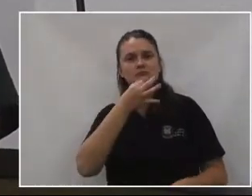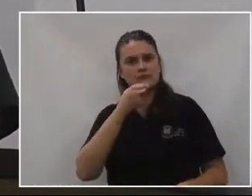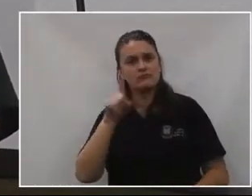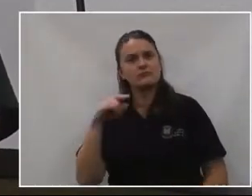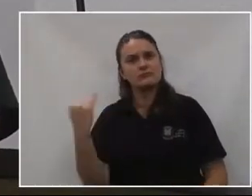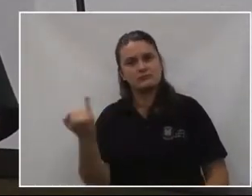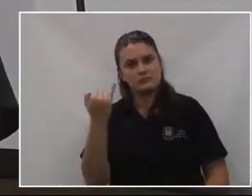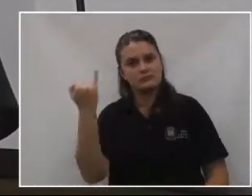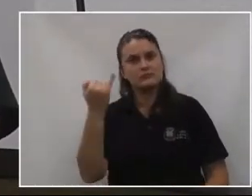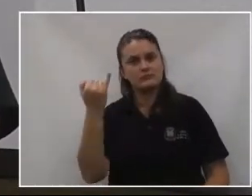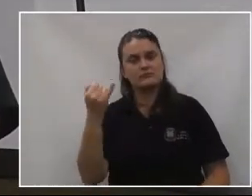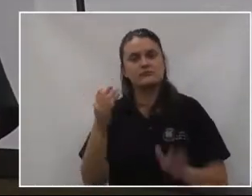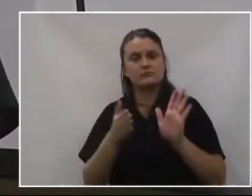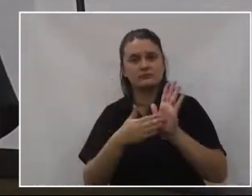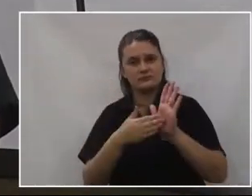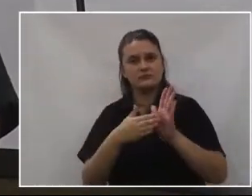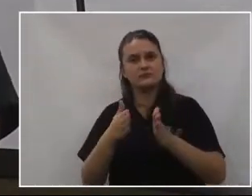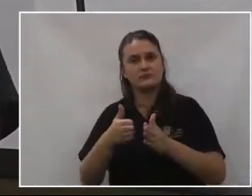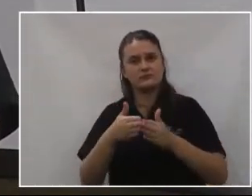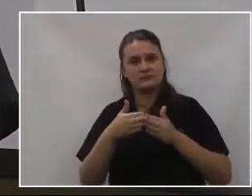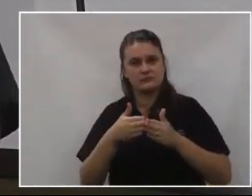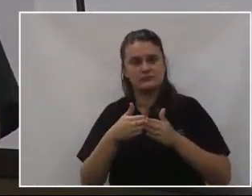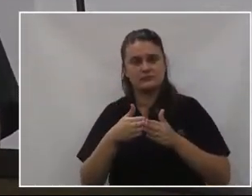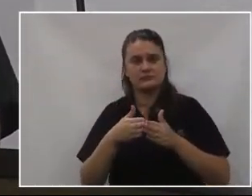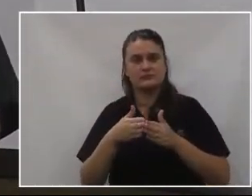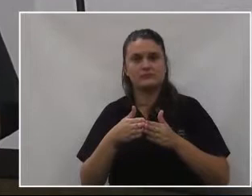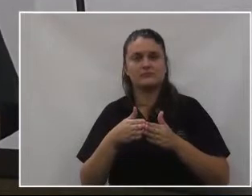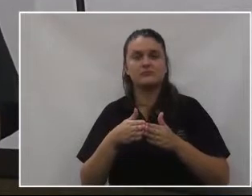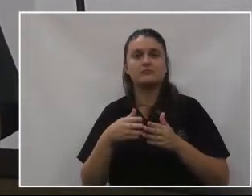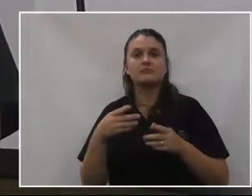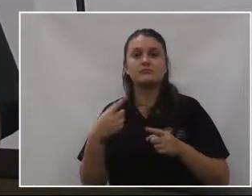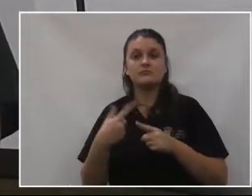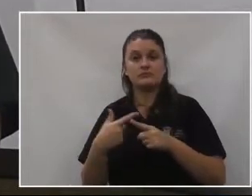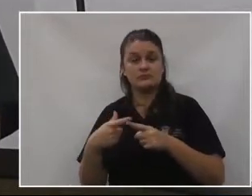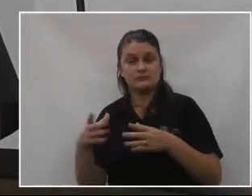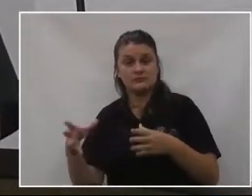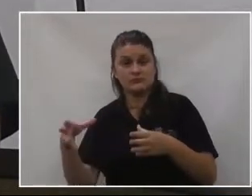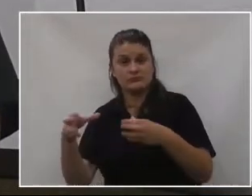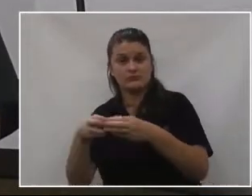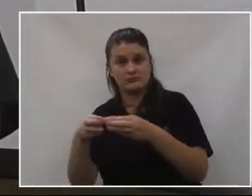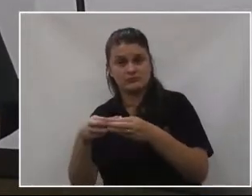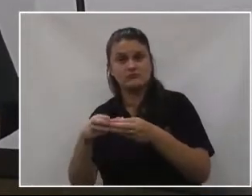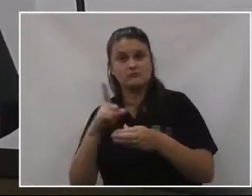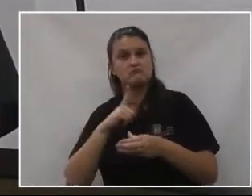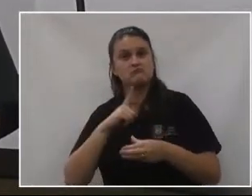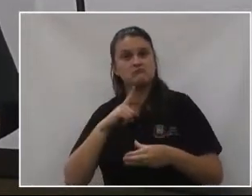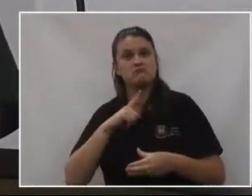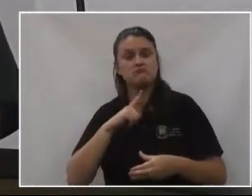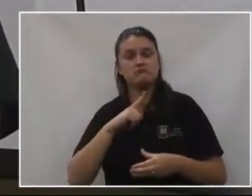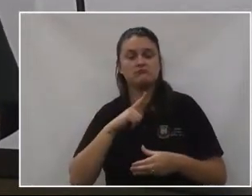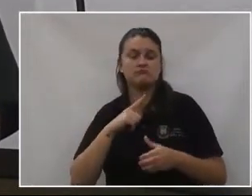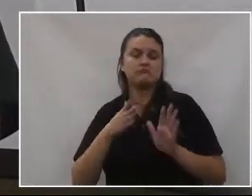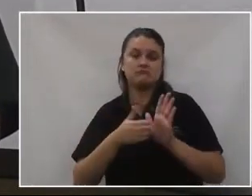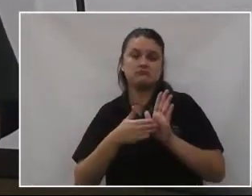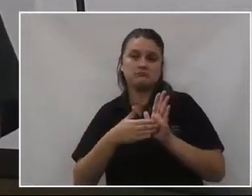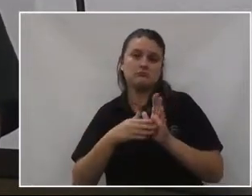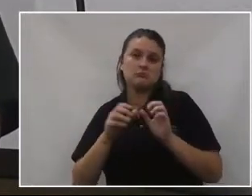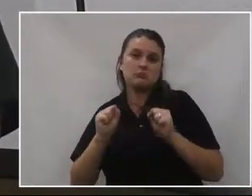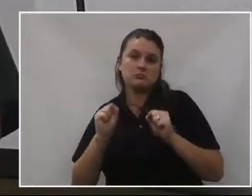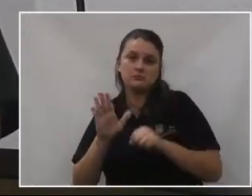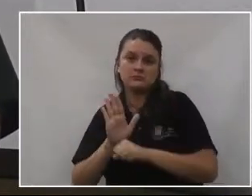reivindicação nessa ajuda, até o grupo que se propõe ajudar pela